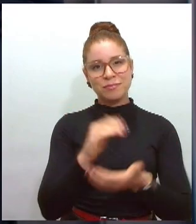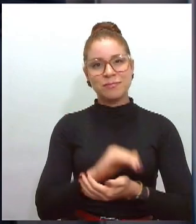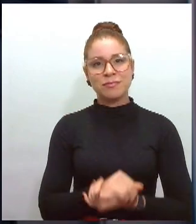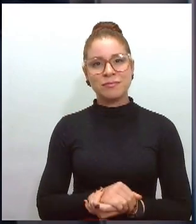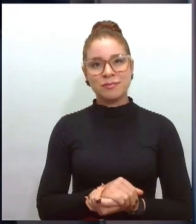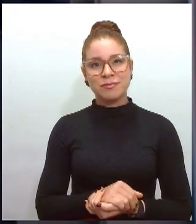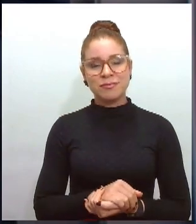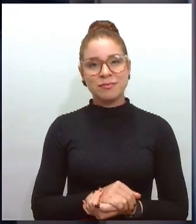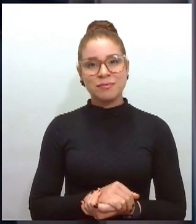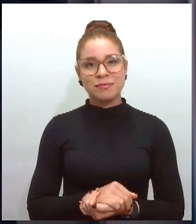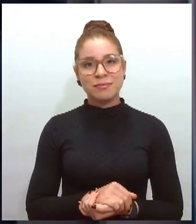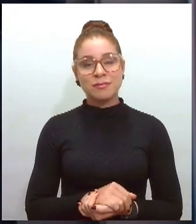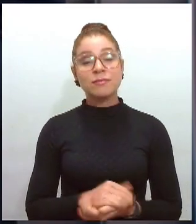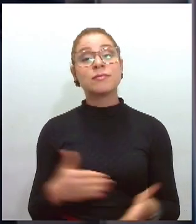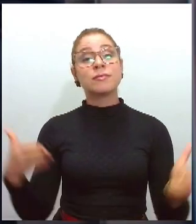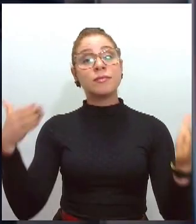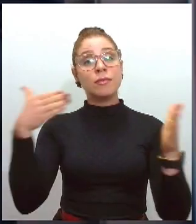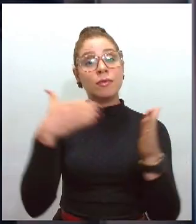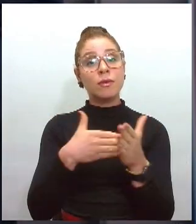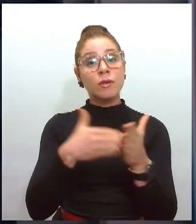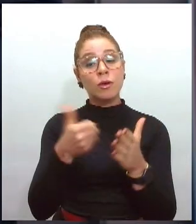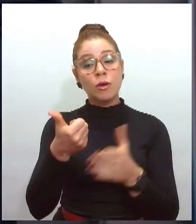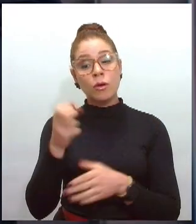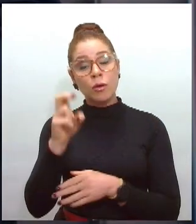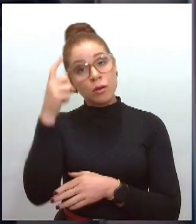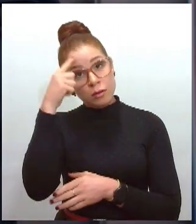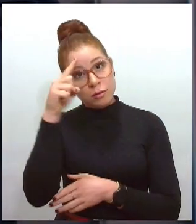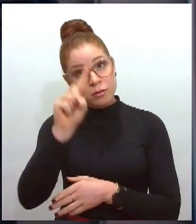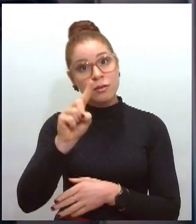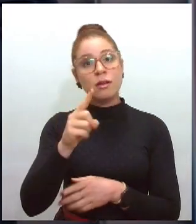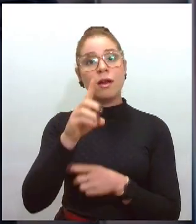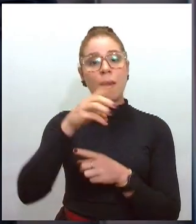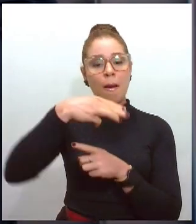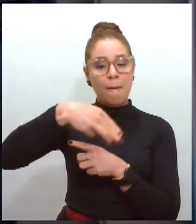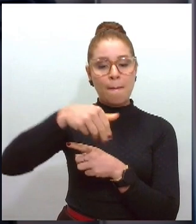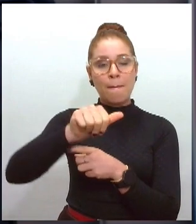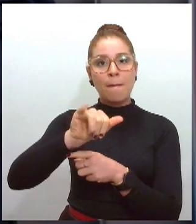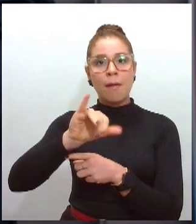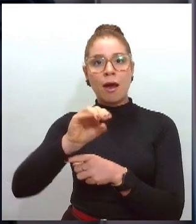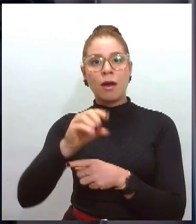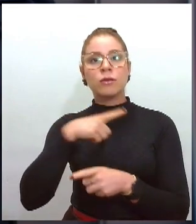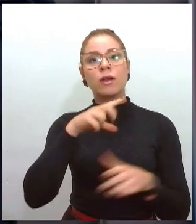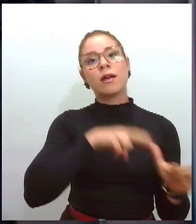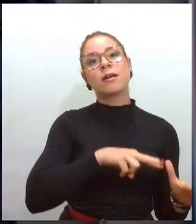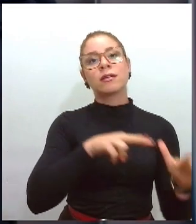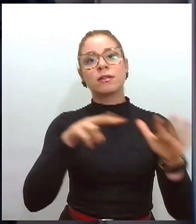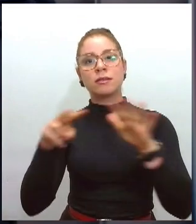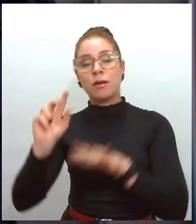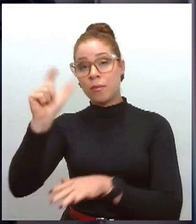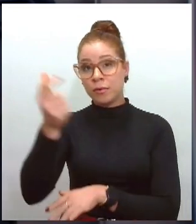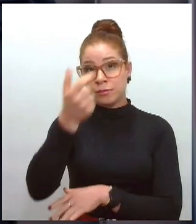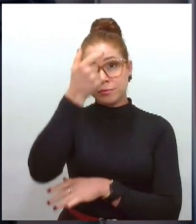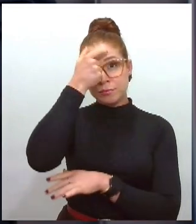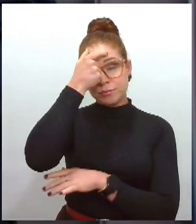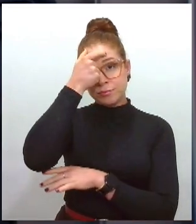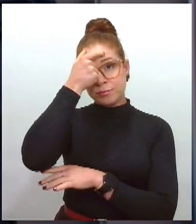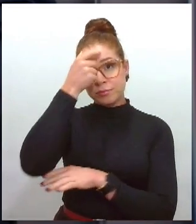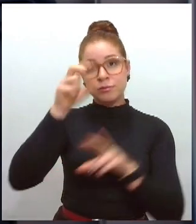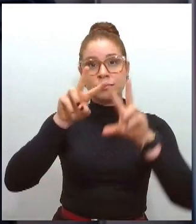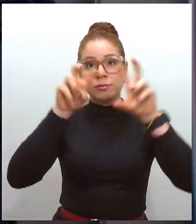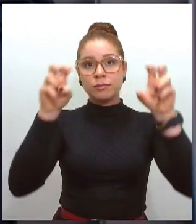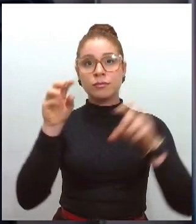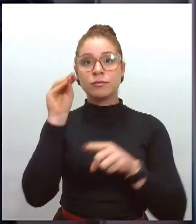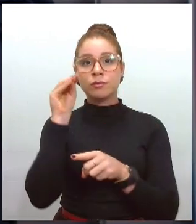E na última quinzena de maio, Sergipe celebra a Semana de Conscientização sobre cuidados no